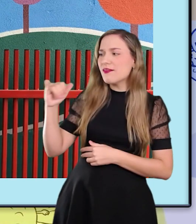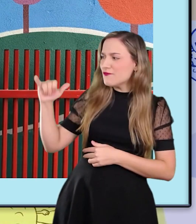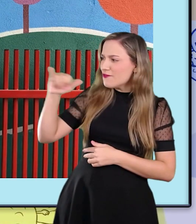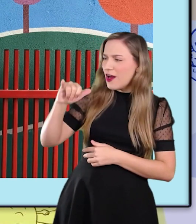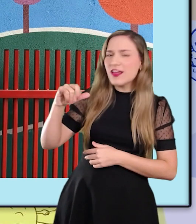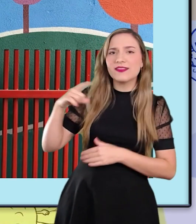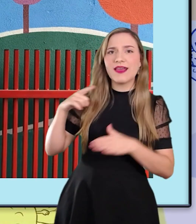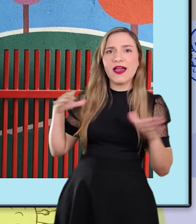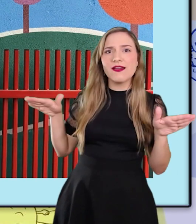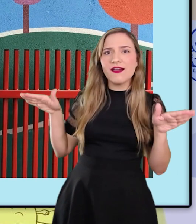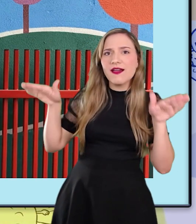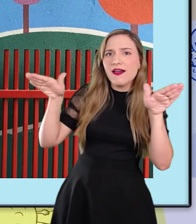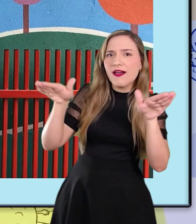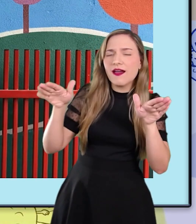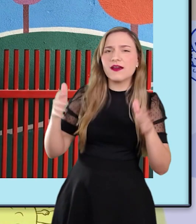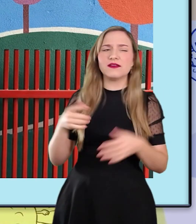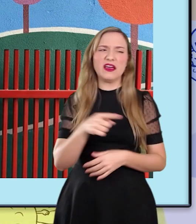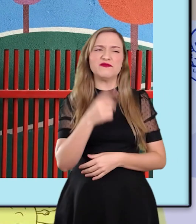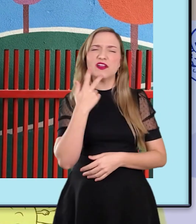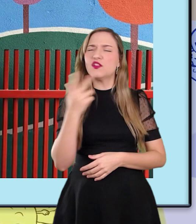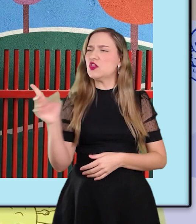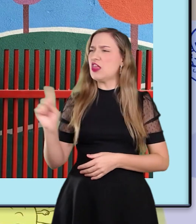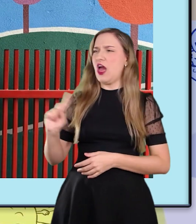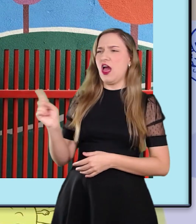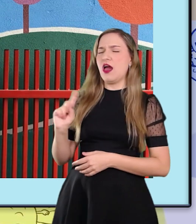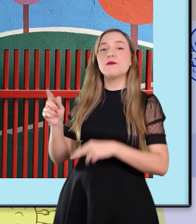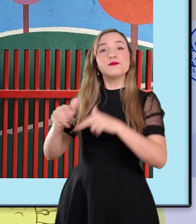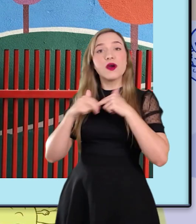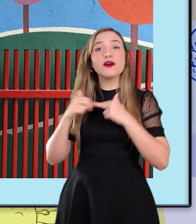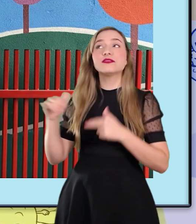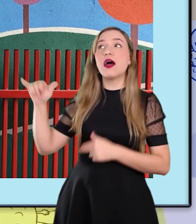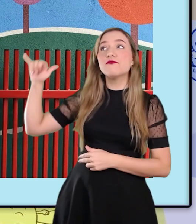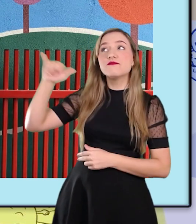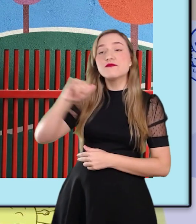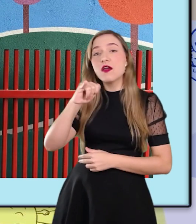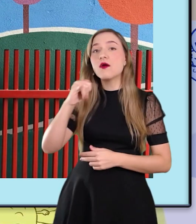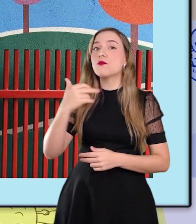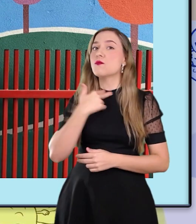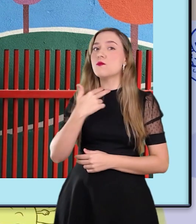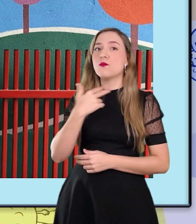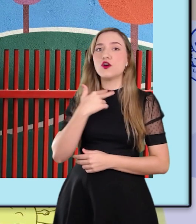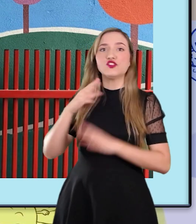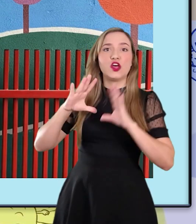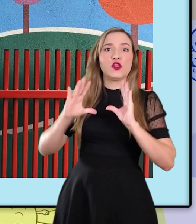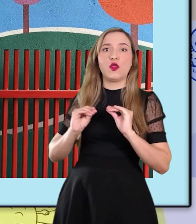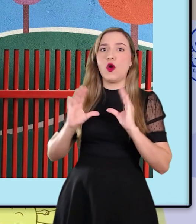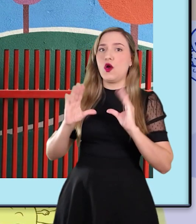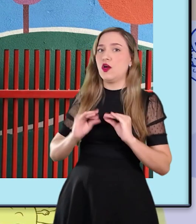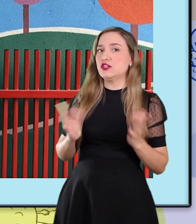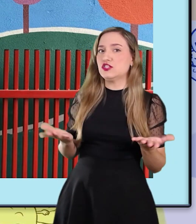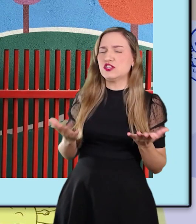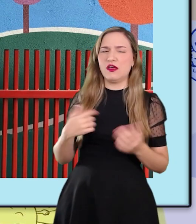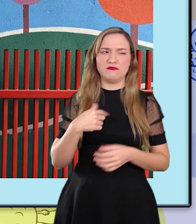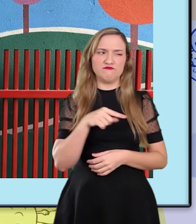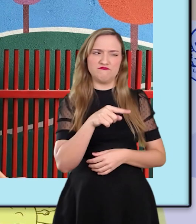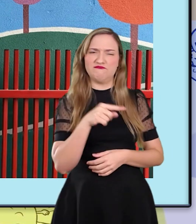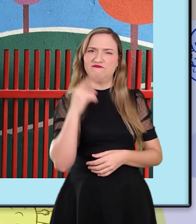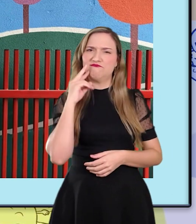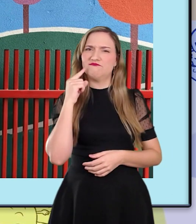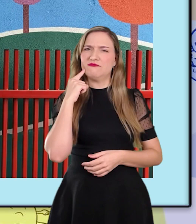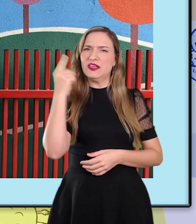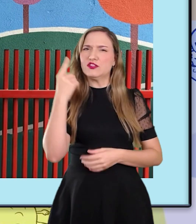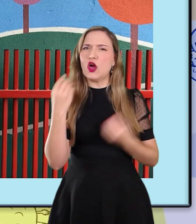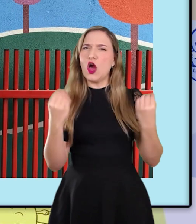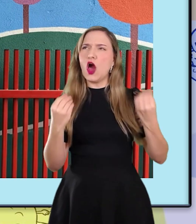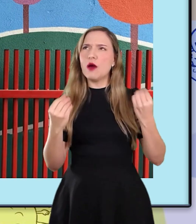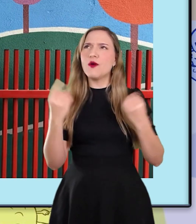asas? Outro dizia. Não! O avião não pode voar à noite. Como será que